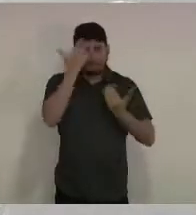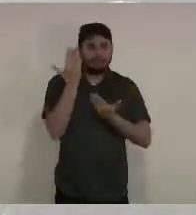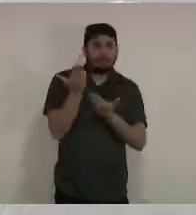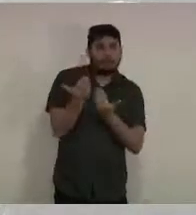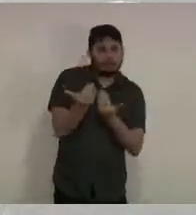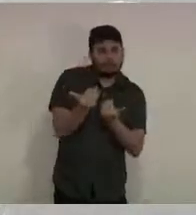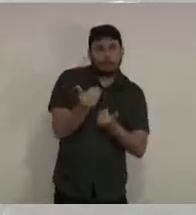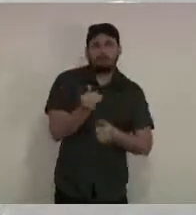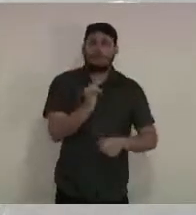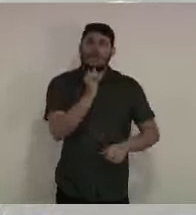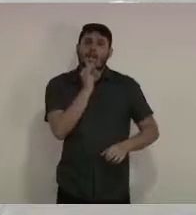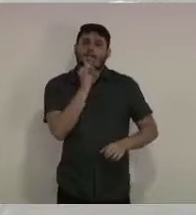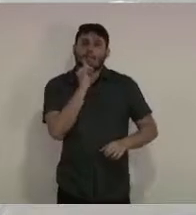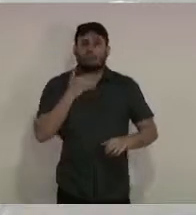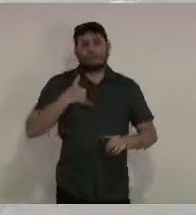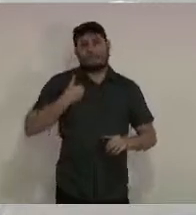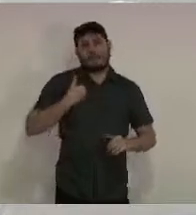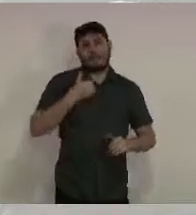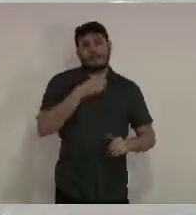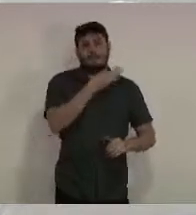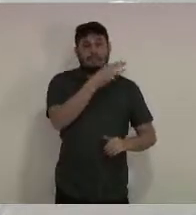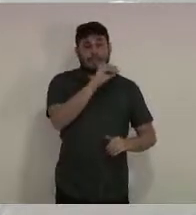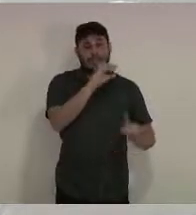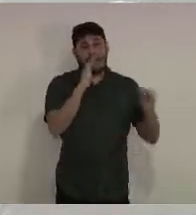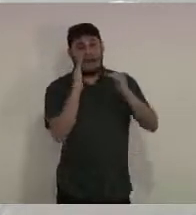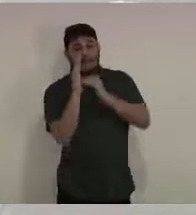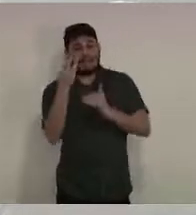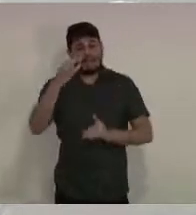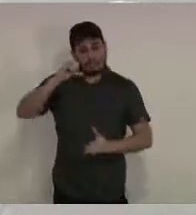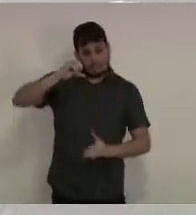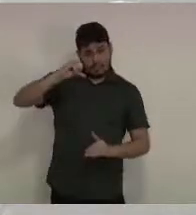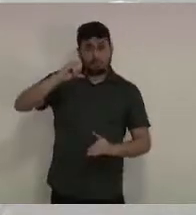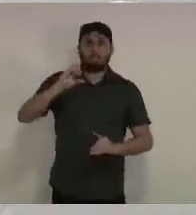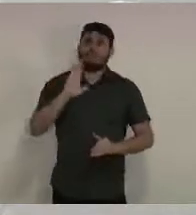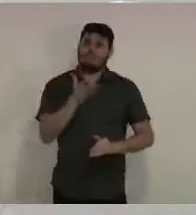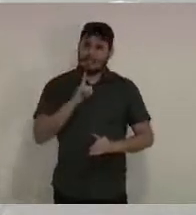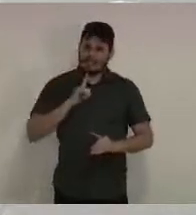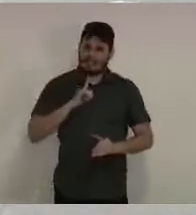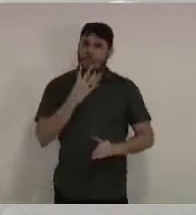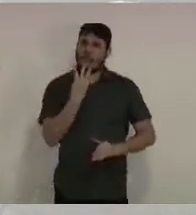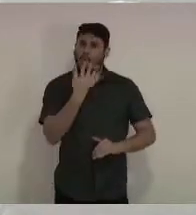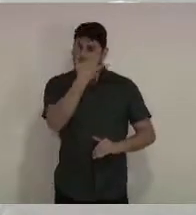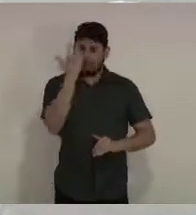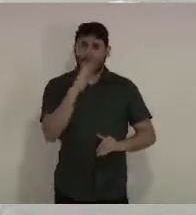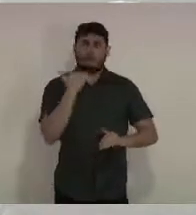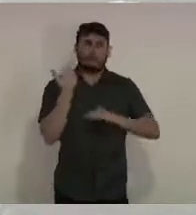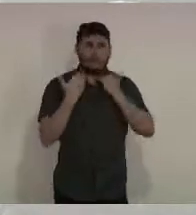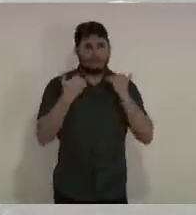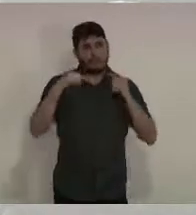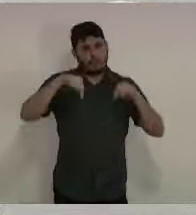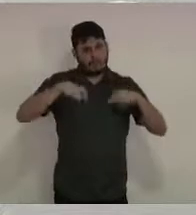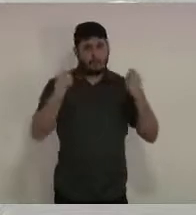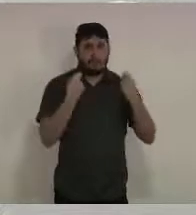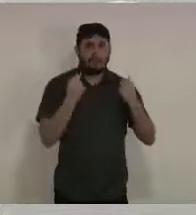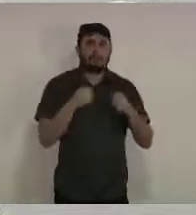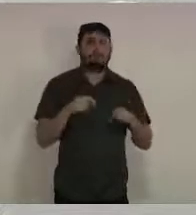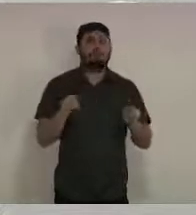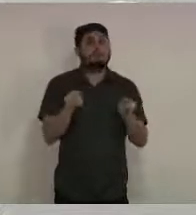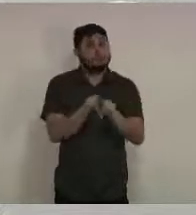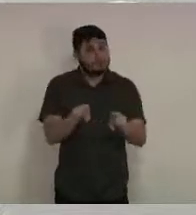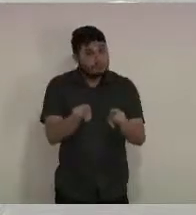exemplo da faixa etária de 30 e 39 anos, que já tivemos quatro óbitos nessa faixa etária, e